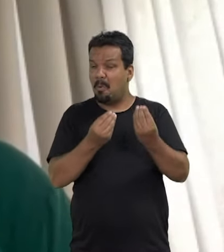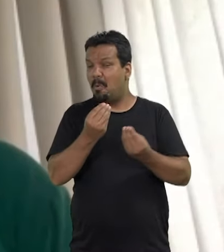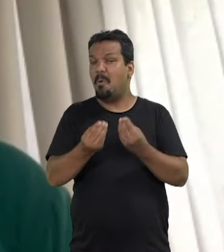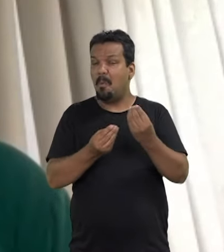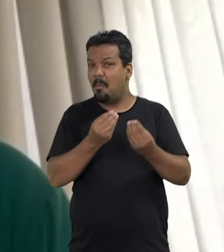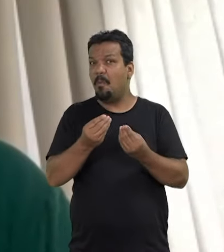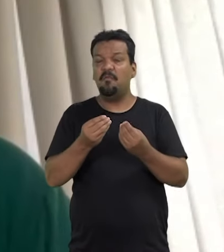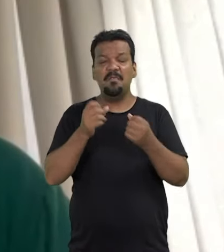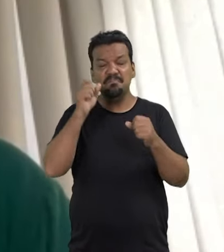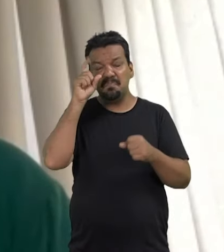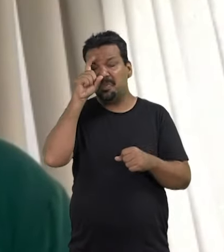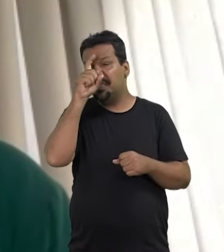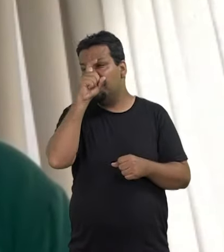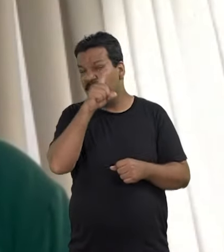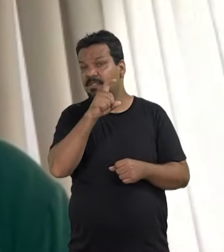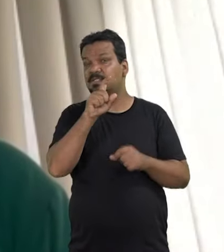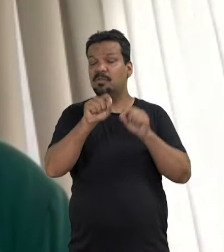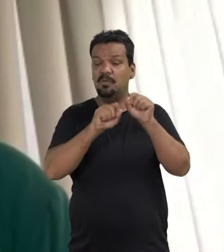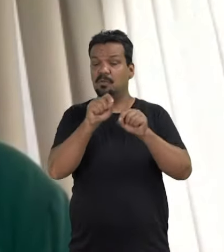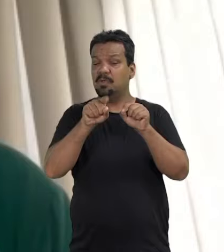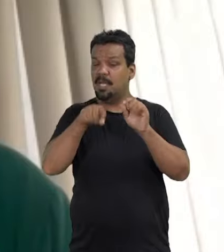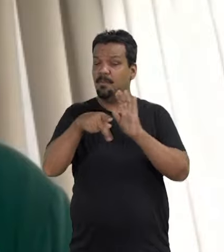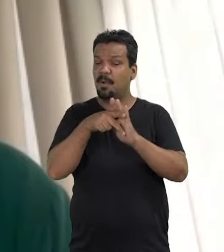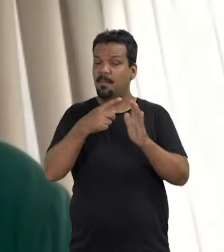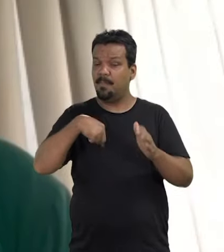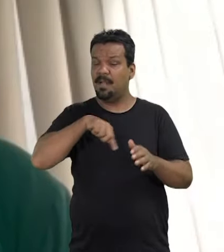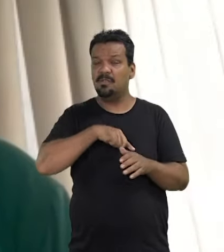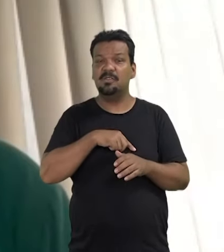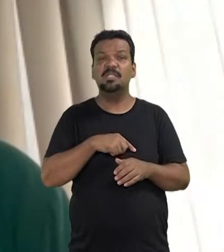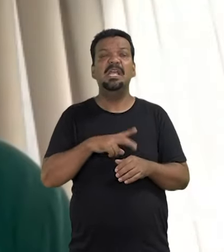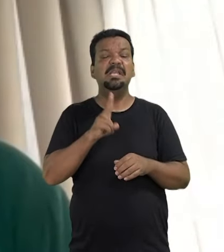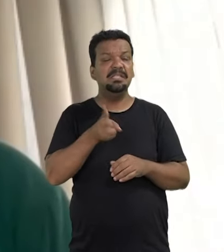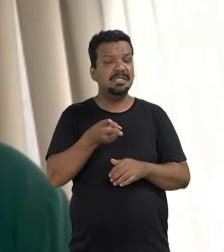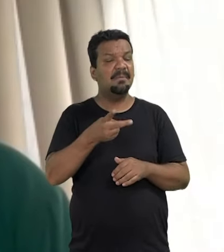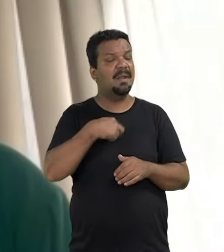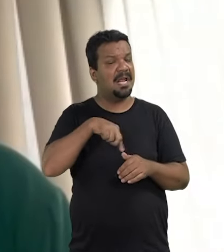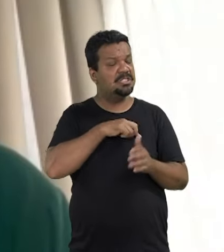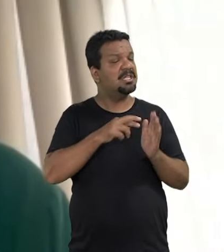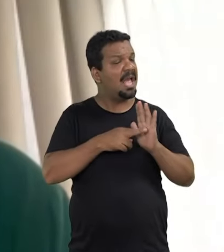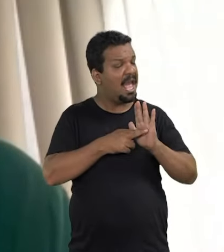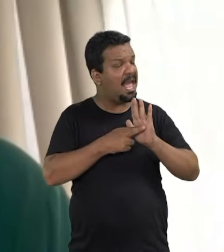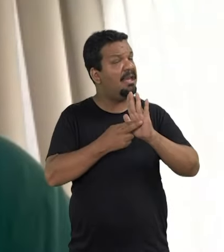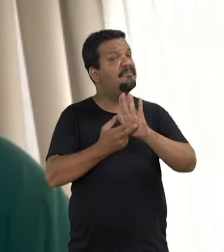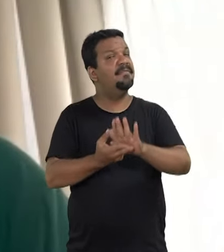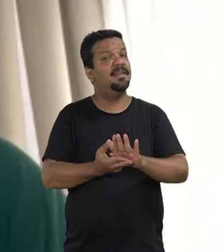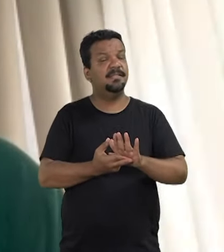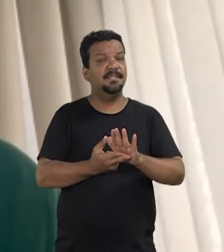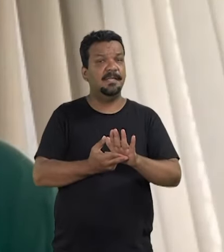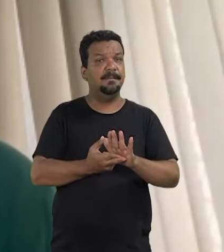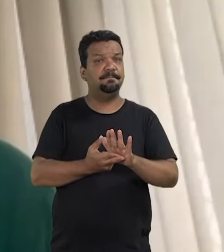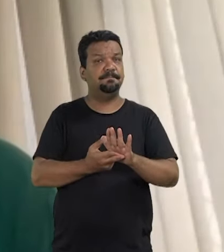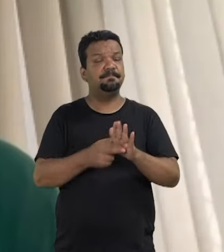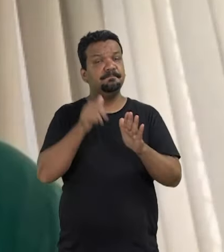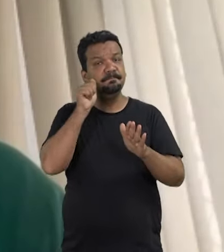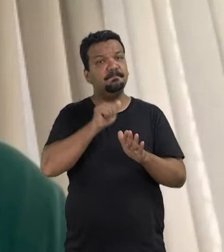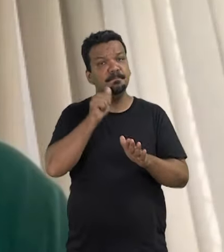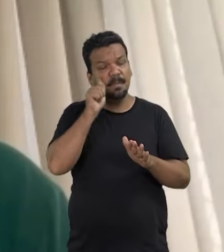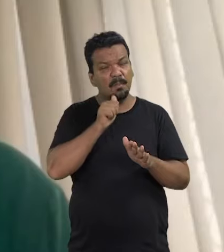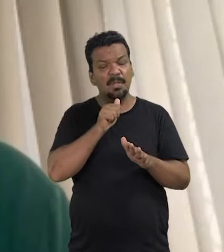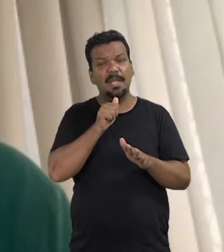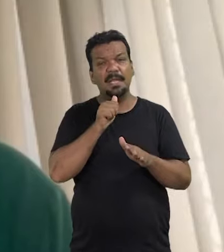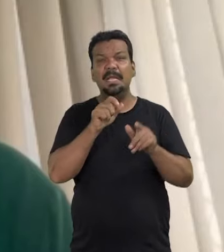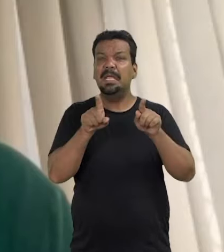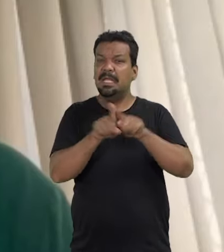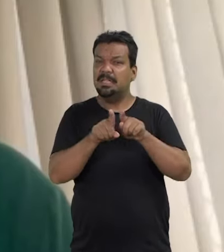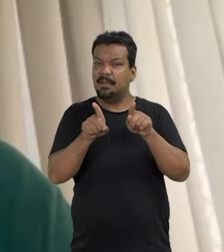Como deve ter sido mais difícil do que é para nós. E a gente sempre referencia e reverencia essas